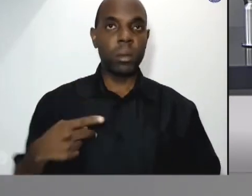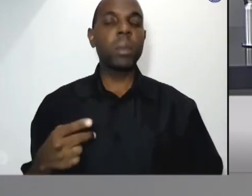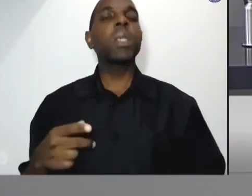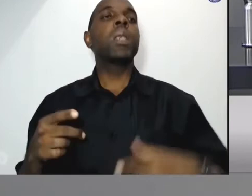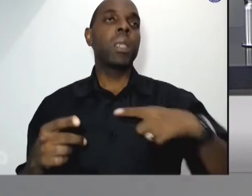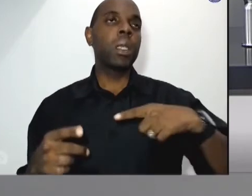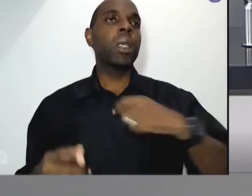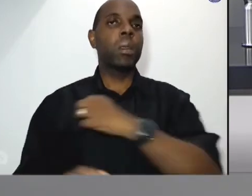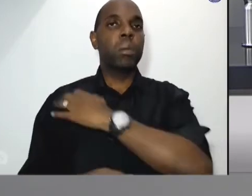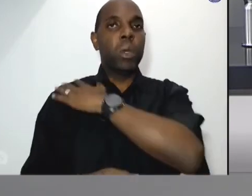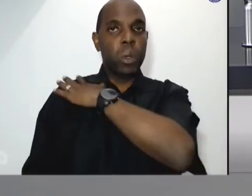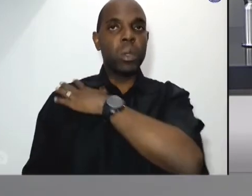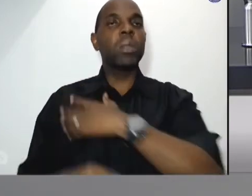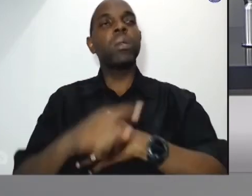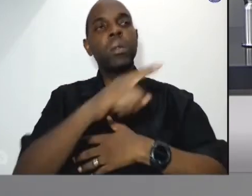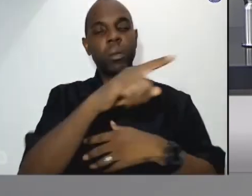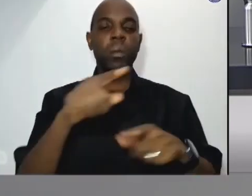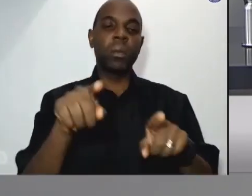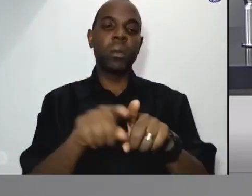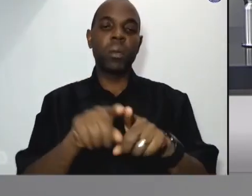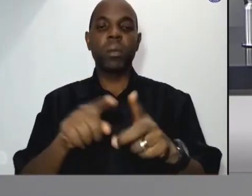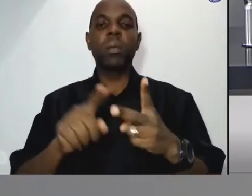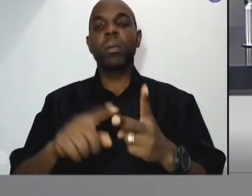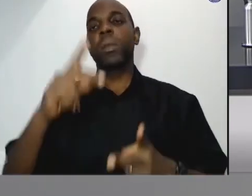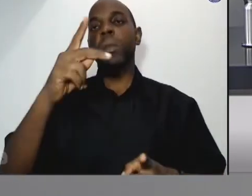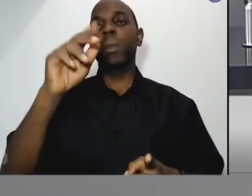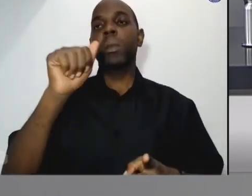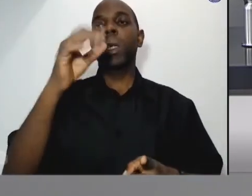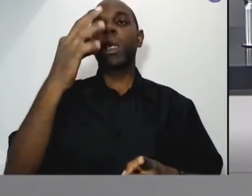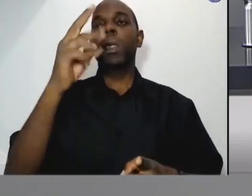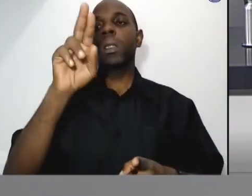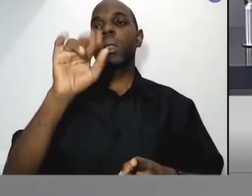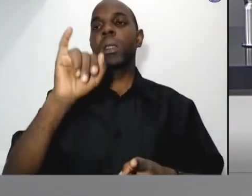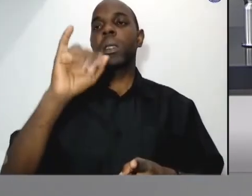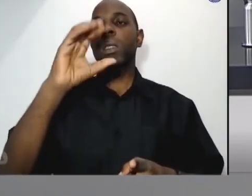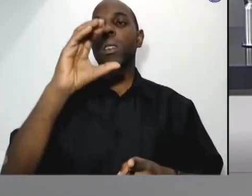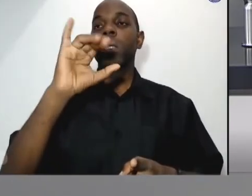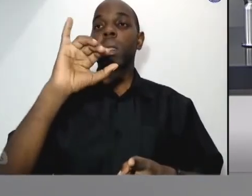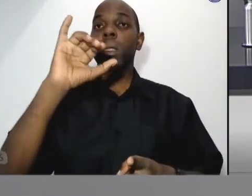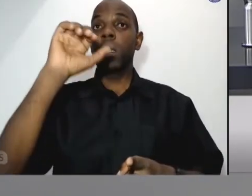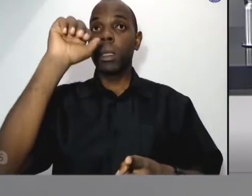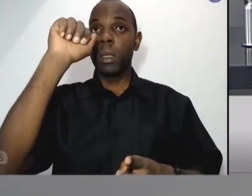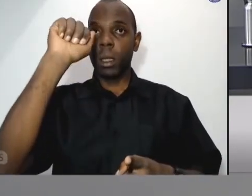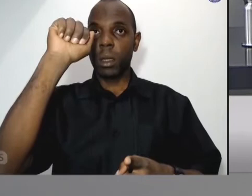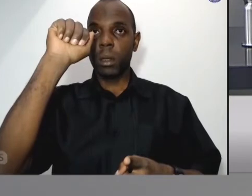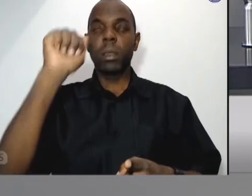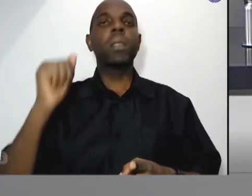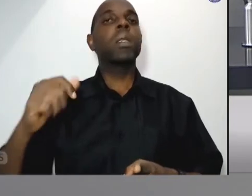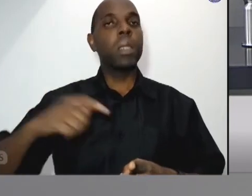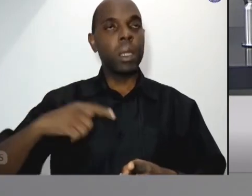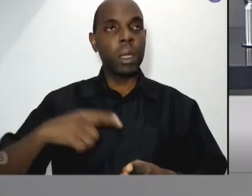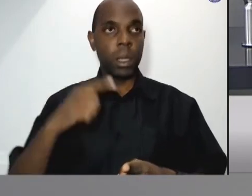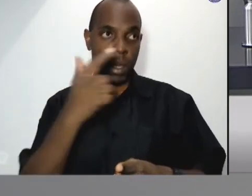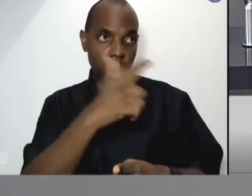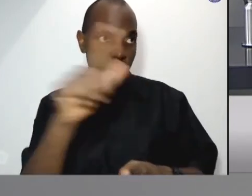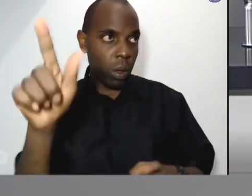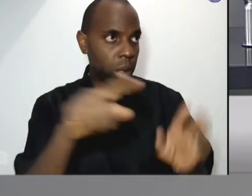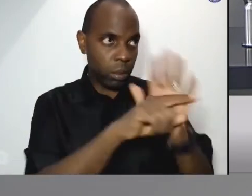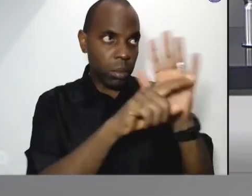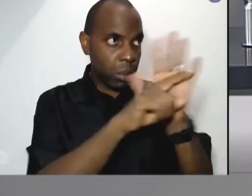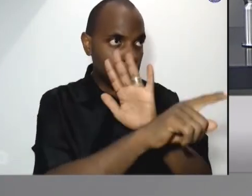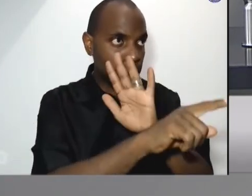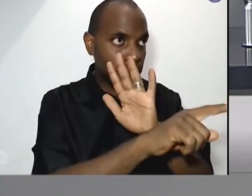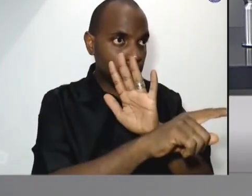o encerramento da Patrícia então eu gostaria de saber se o público presente gostaria de ter alguma outra questão por